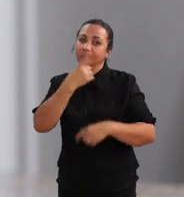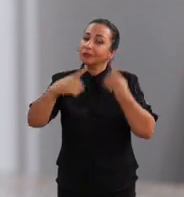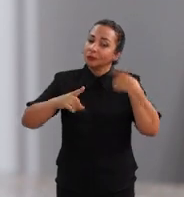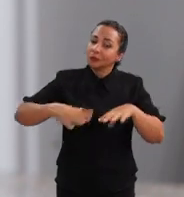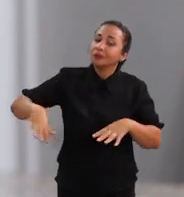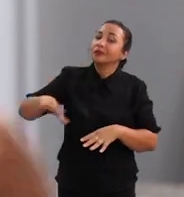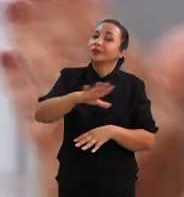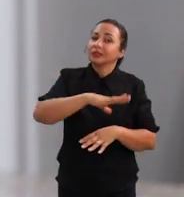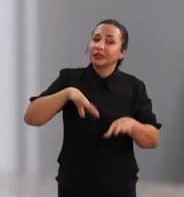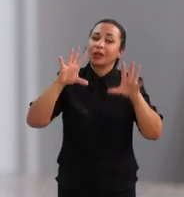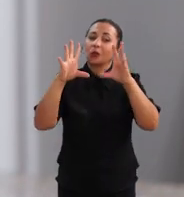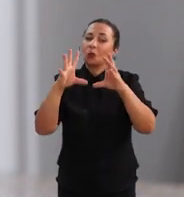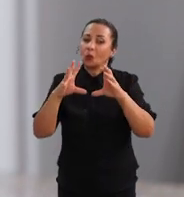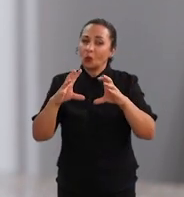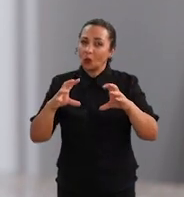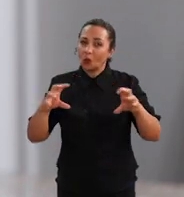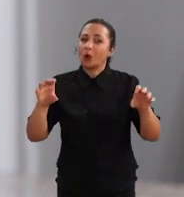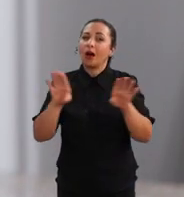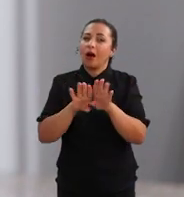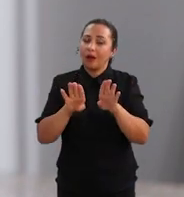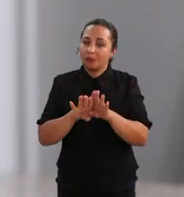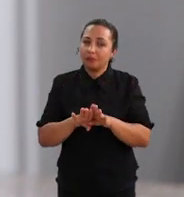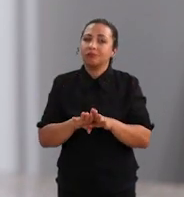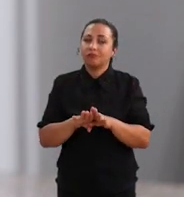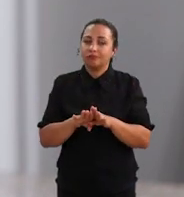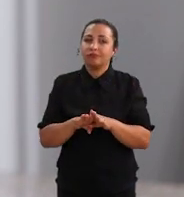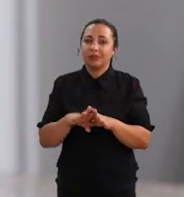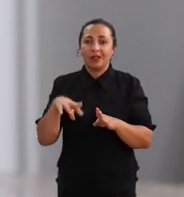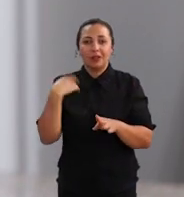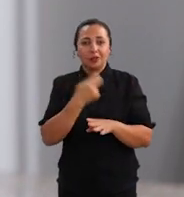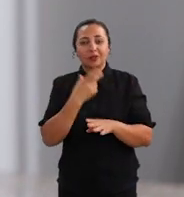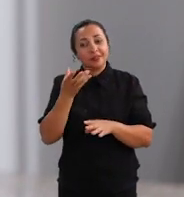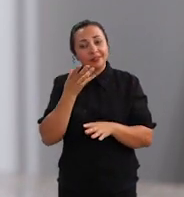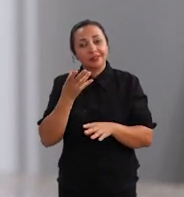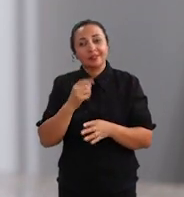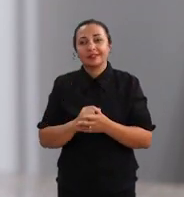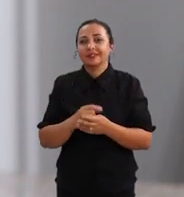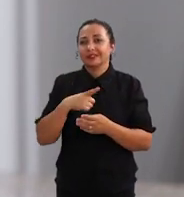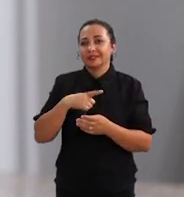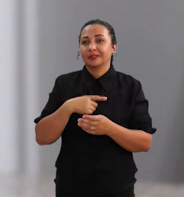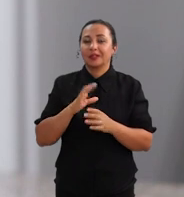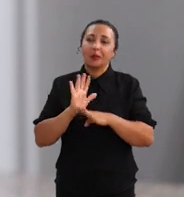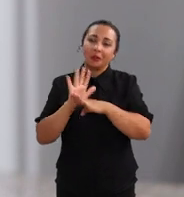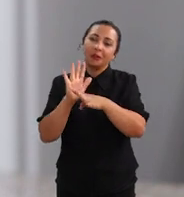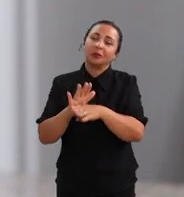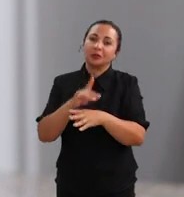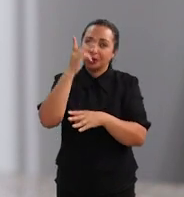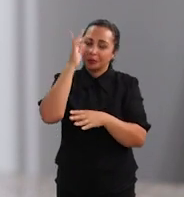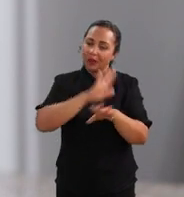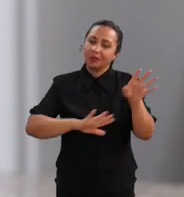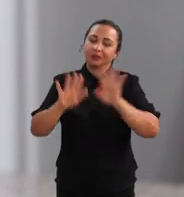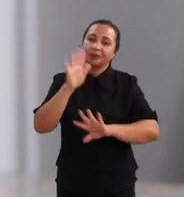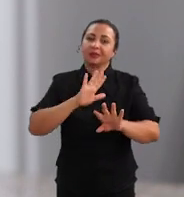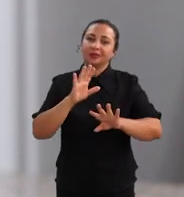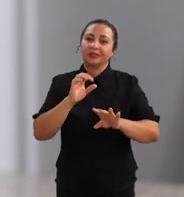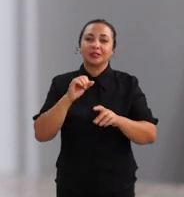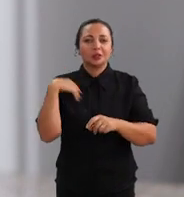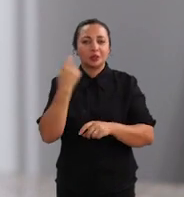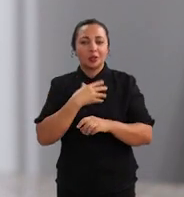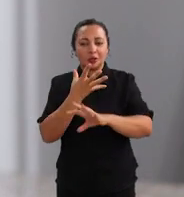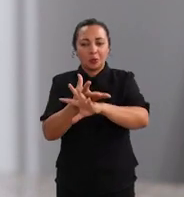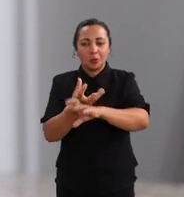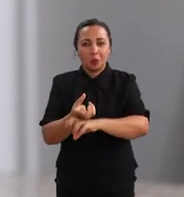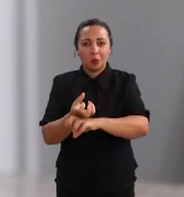outros colegas, em outras áreas de desertificação. E a gente espera que a gente dê uma contribuição para a